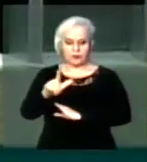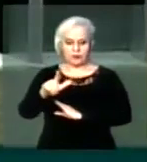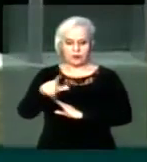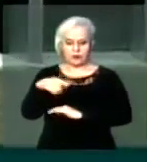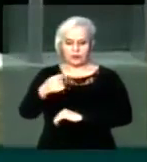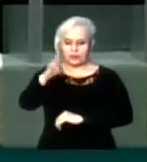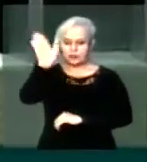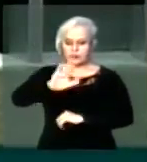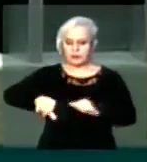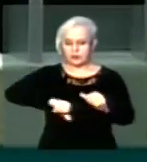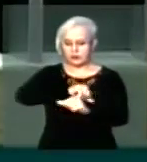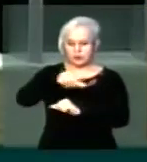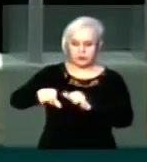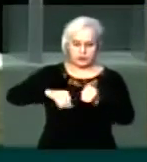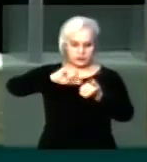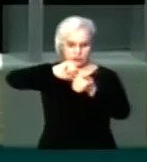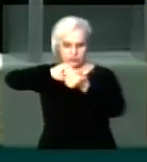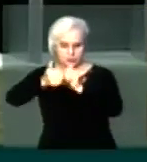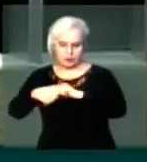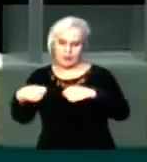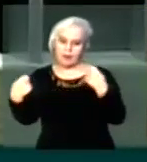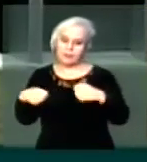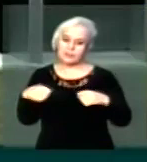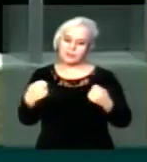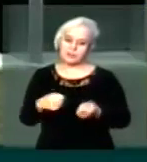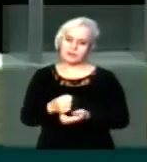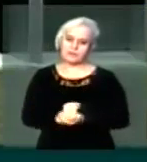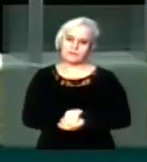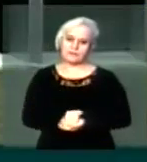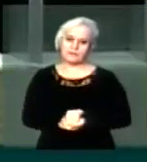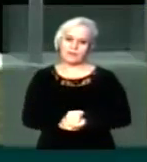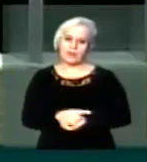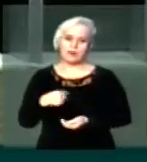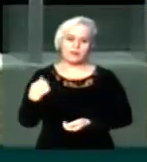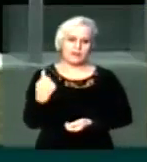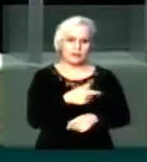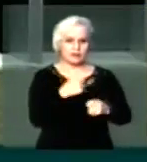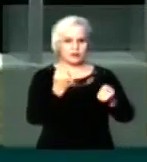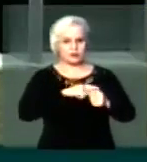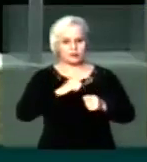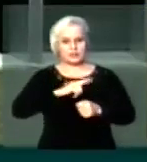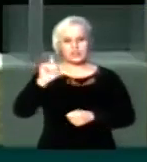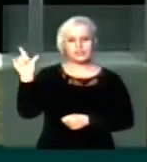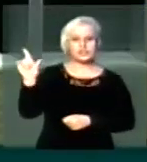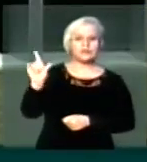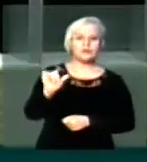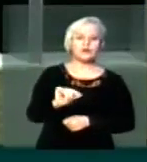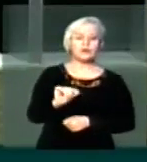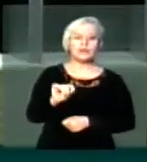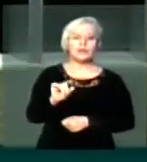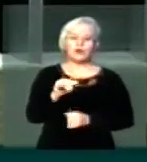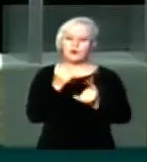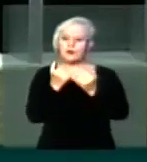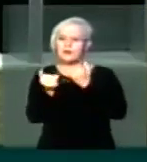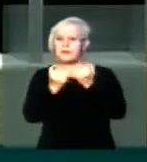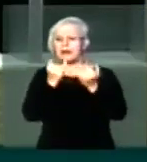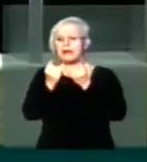Código de Processo Penal, para que nós tenhamos uma diminuição da sensação de impunidade,